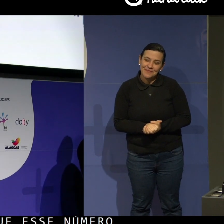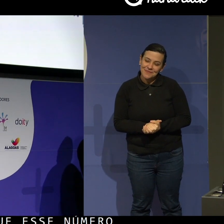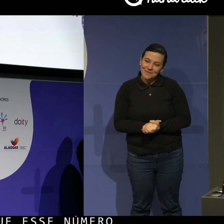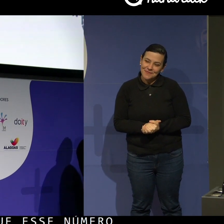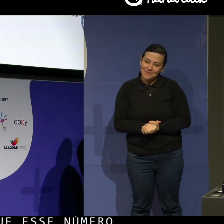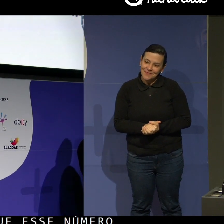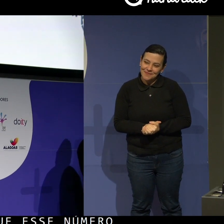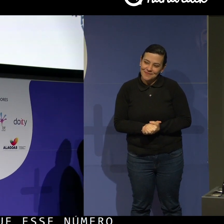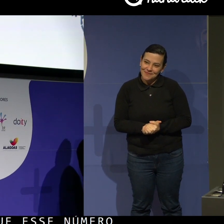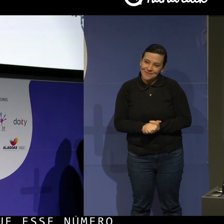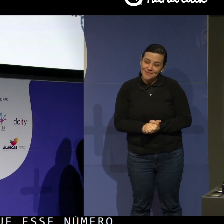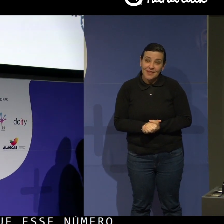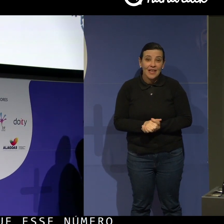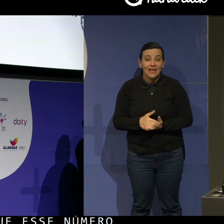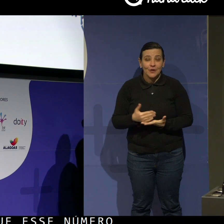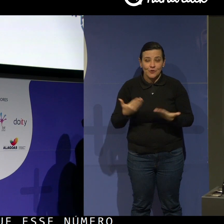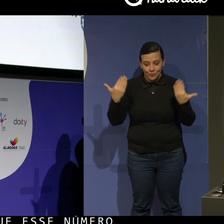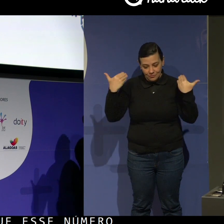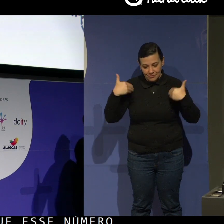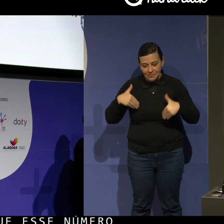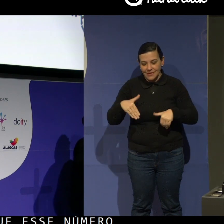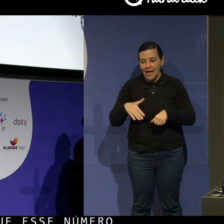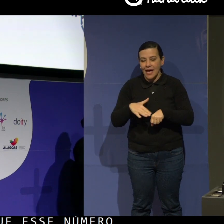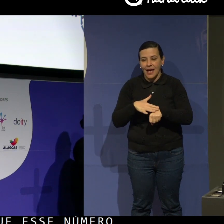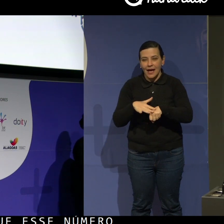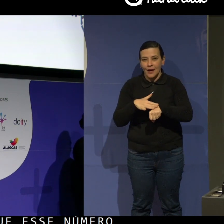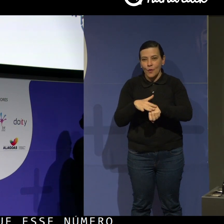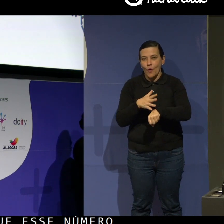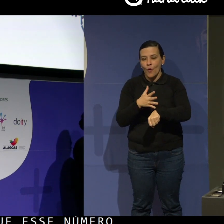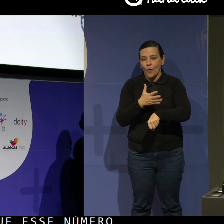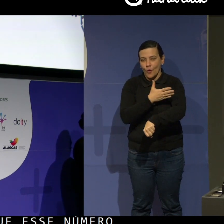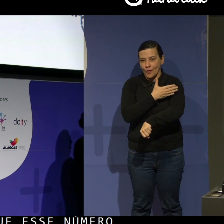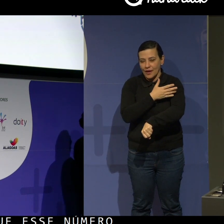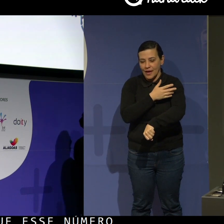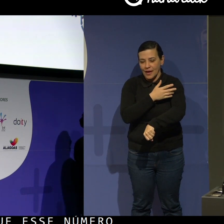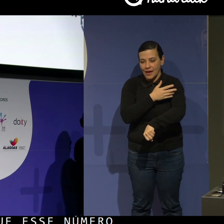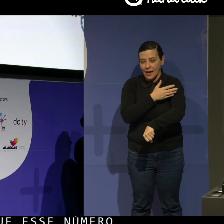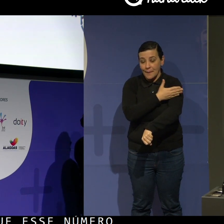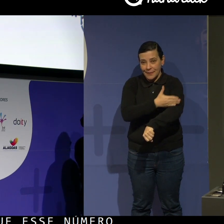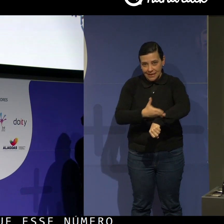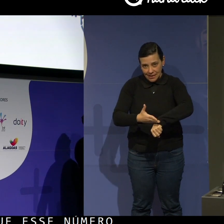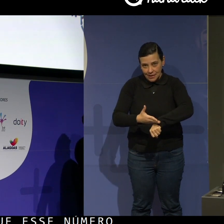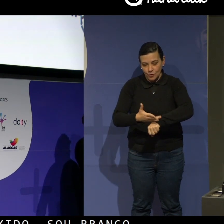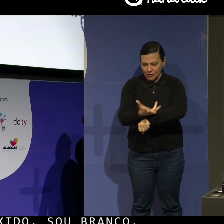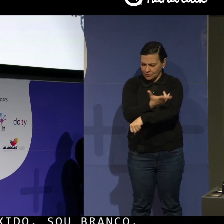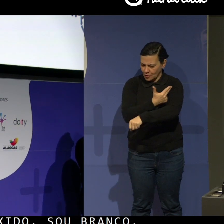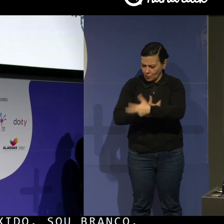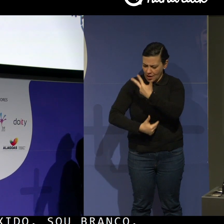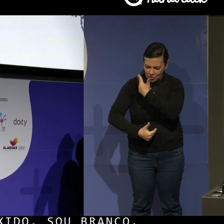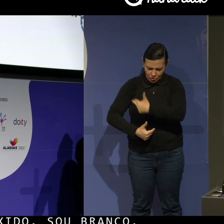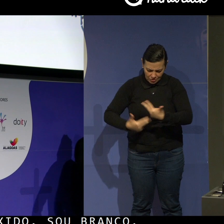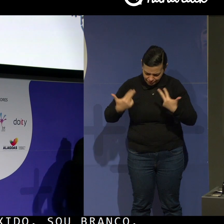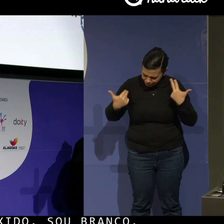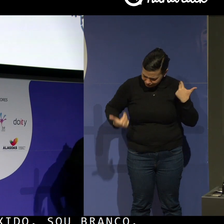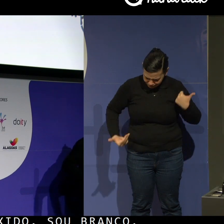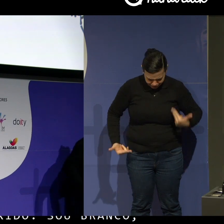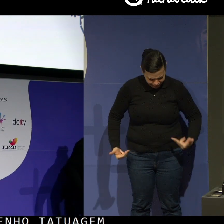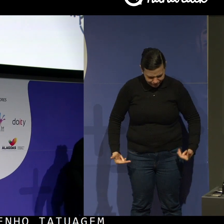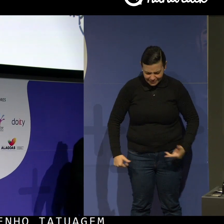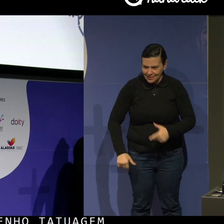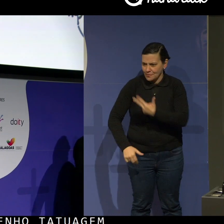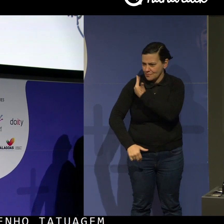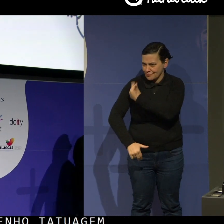sou branco, sou alto, tenho tatuagens pelo corpo inteiro, tenho um braço coberto de tatuagem,